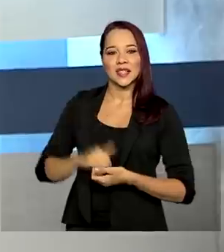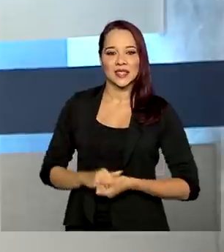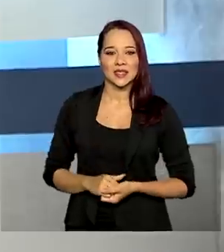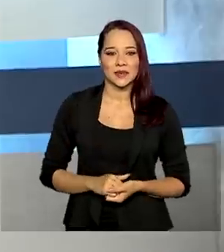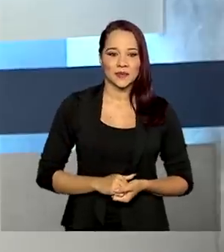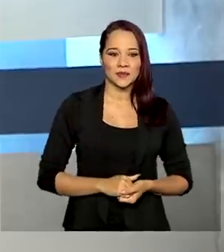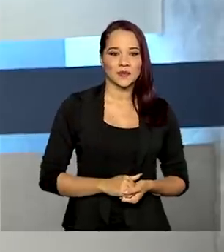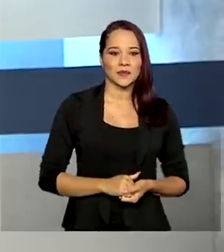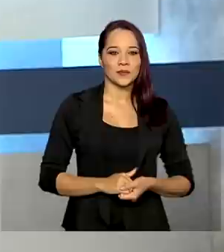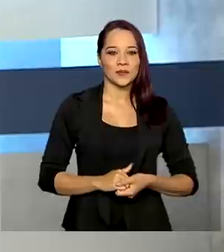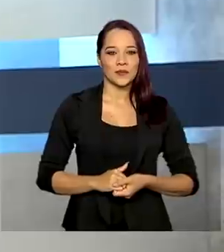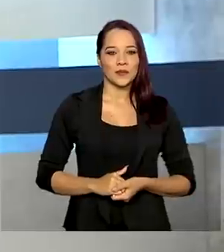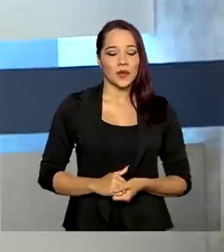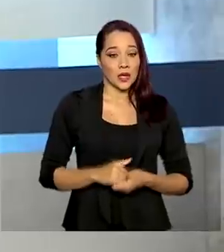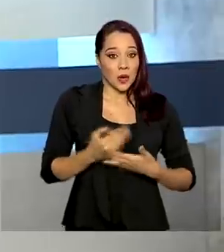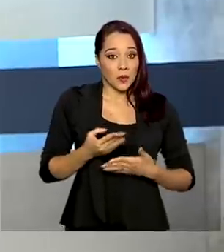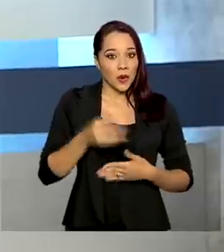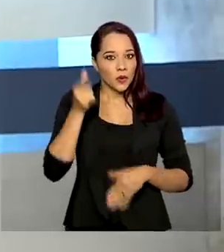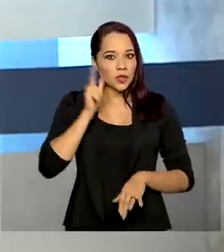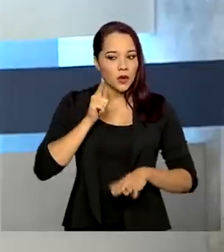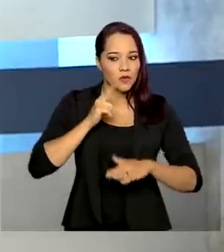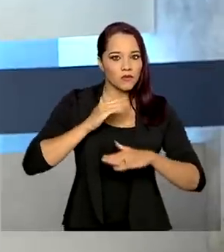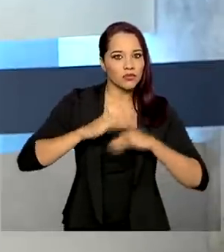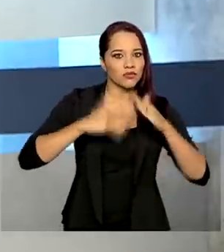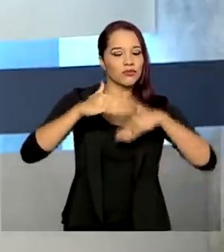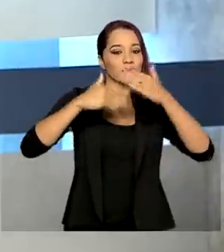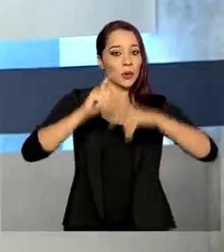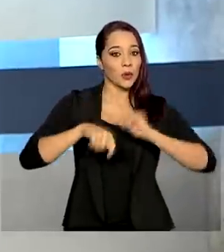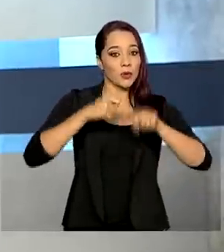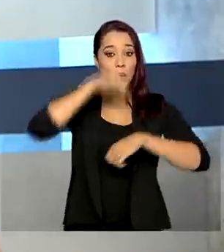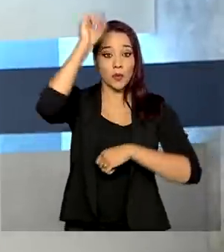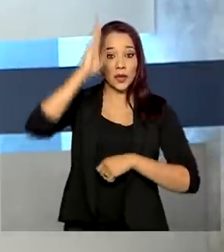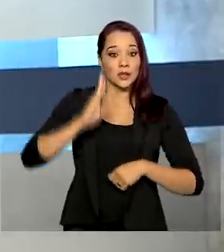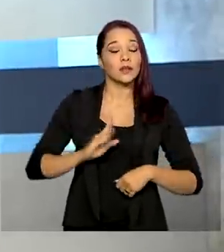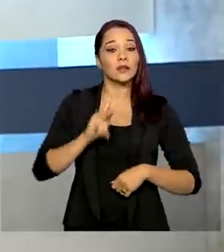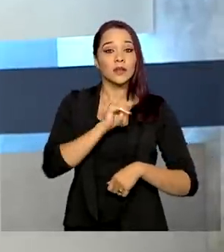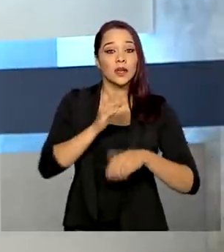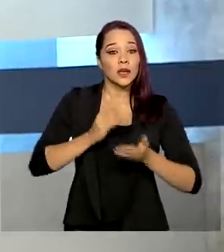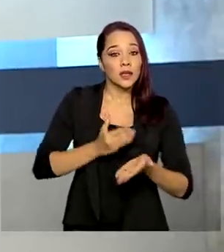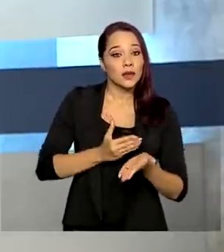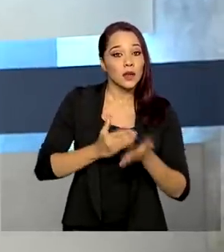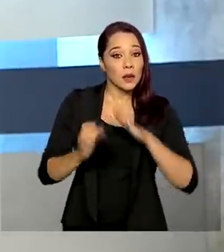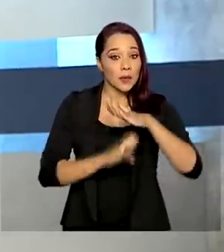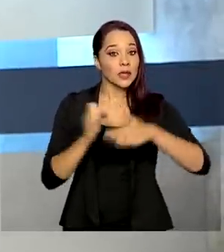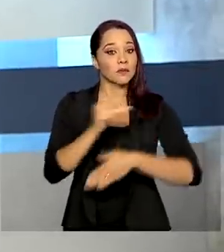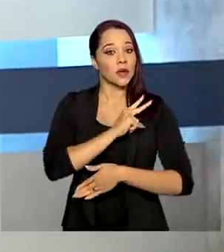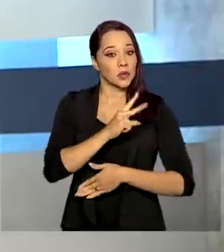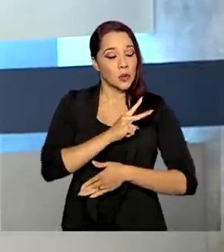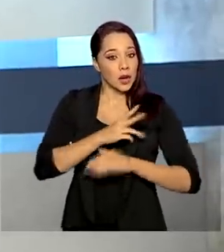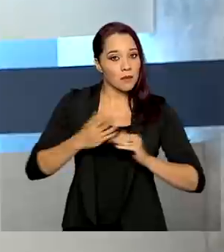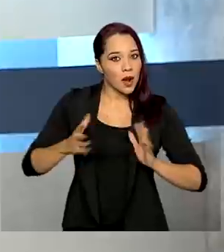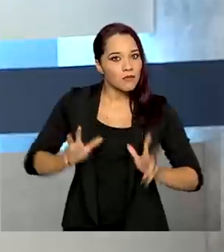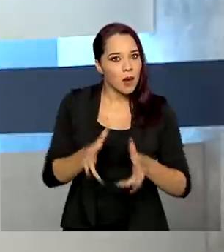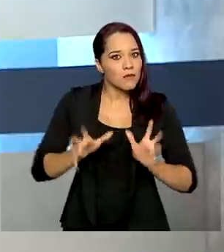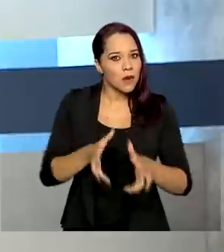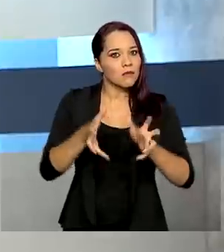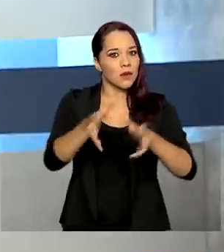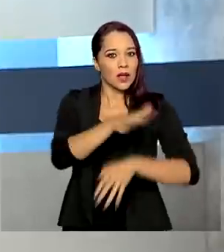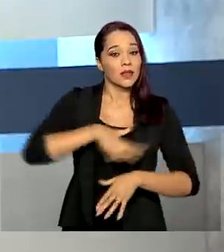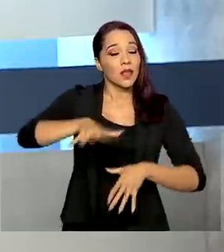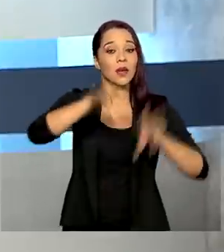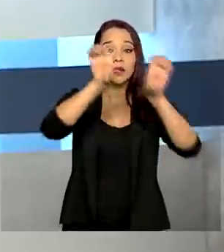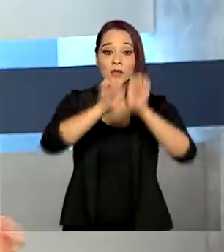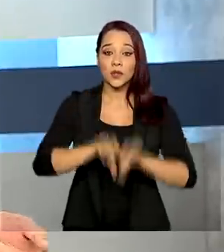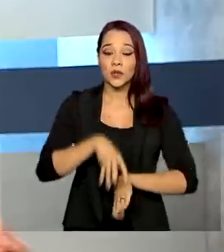informações. Para retomar o crescimento econômico, o Brasil conta com a iniciativa privada para alavancar investimentos na área da